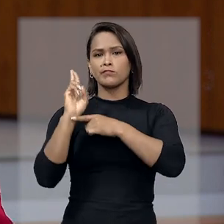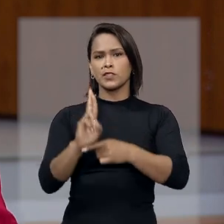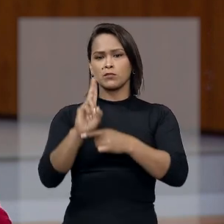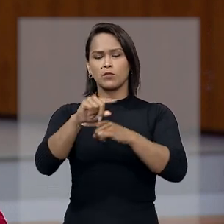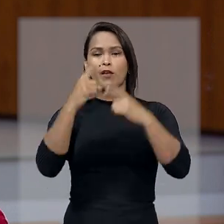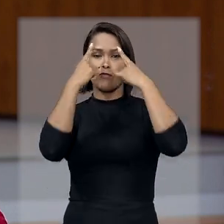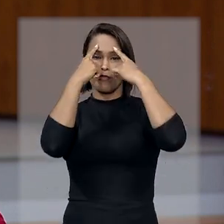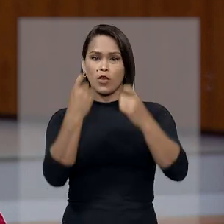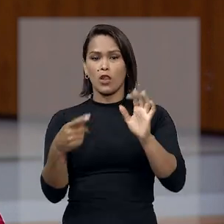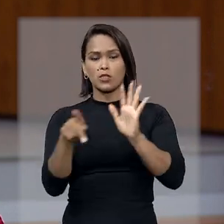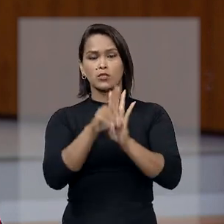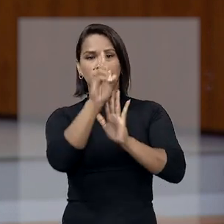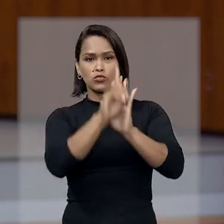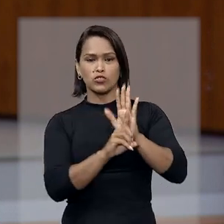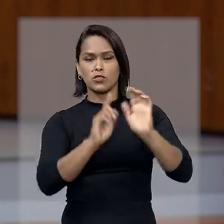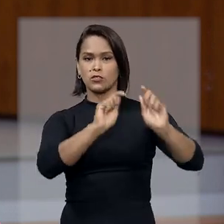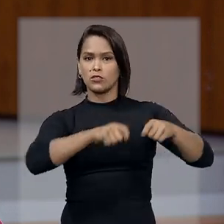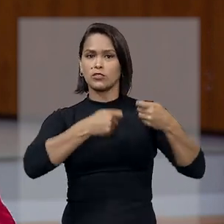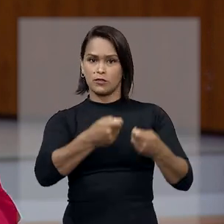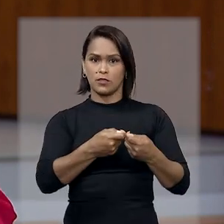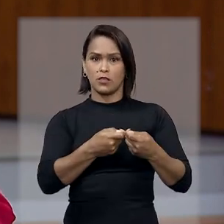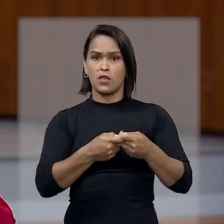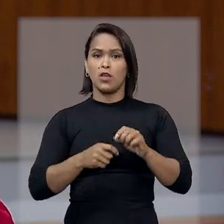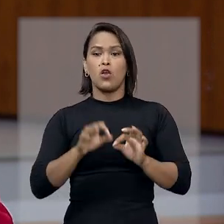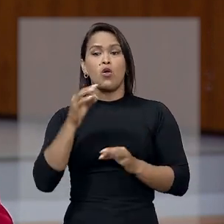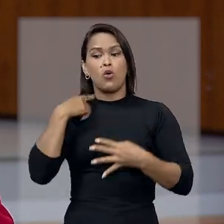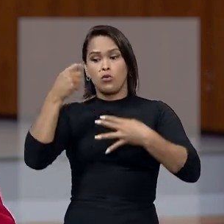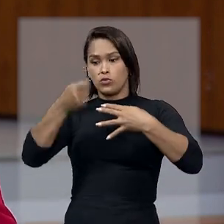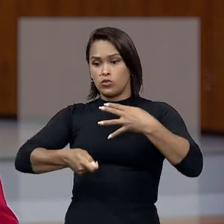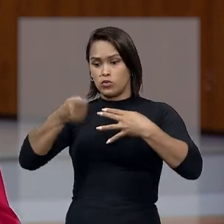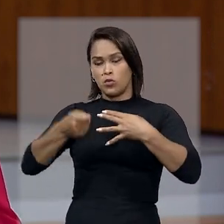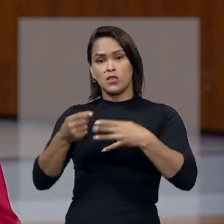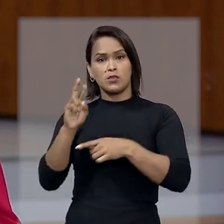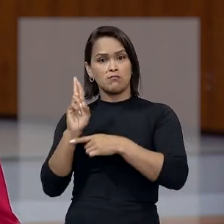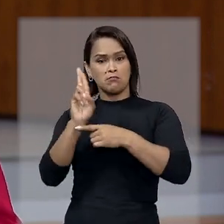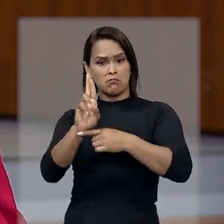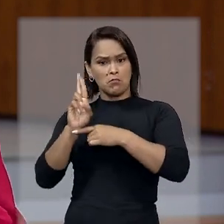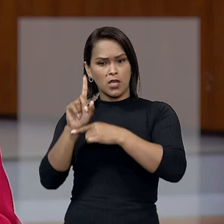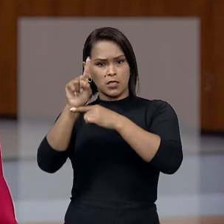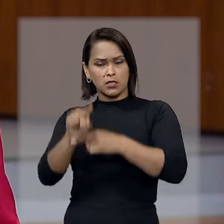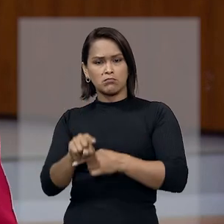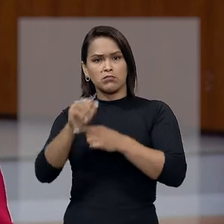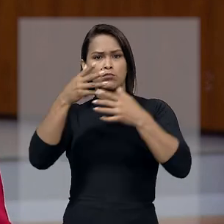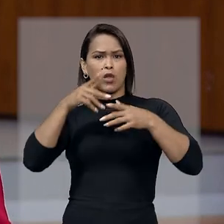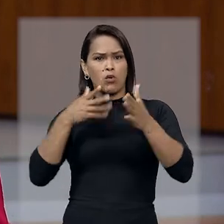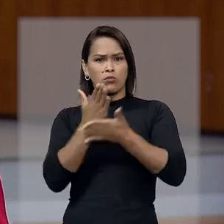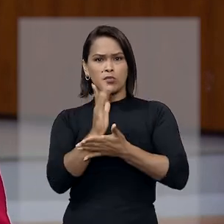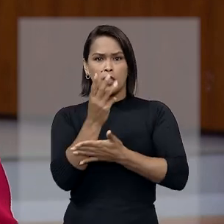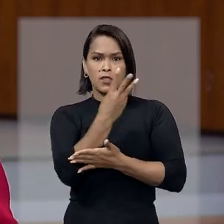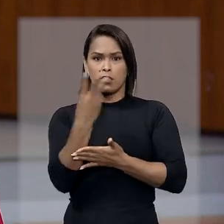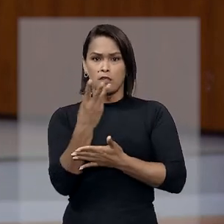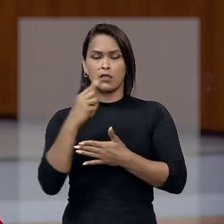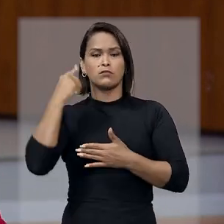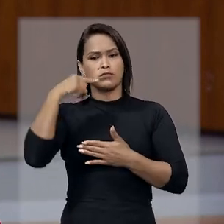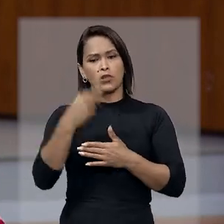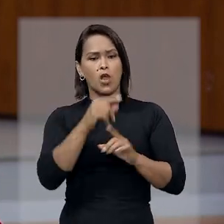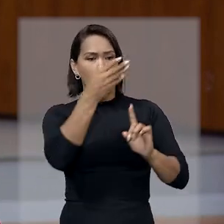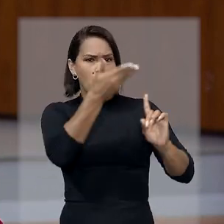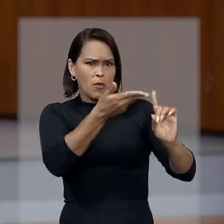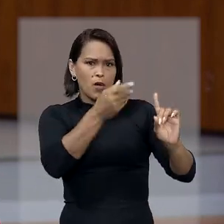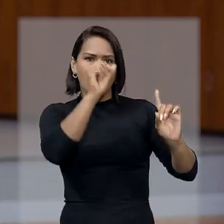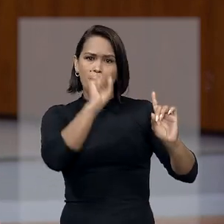violação do direito de defesa. O juiz, presidente da sessão, autorizou que três profissionais por réu